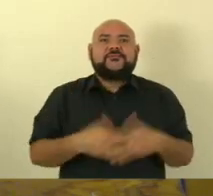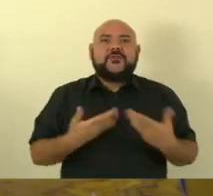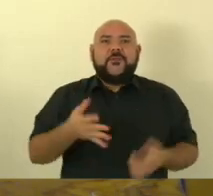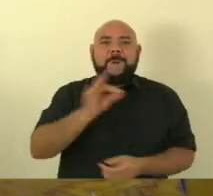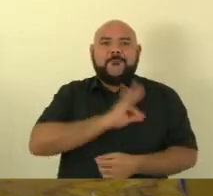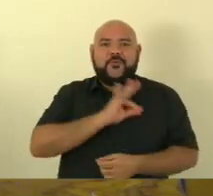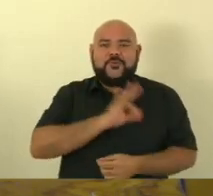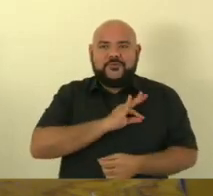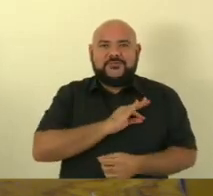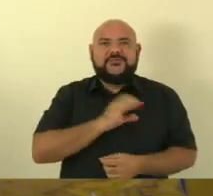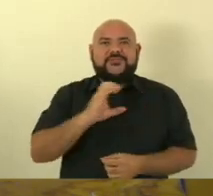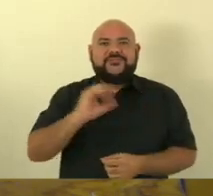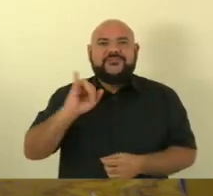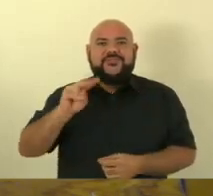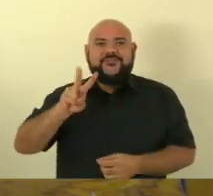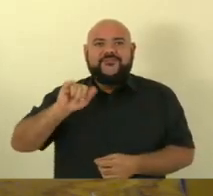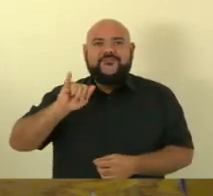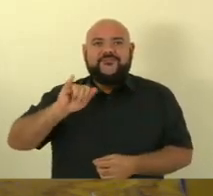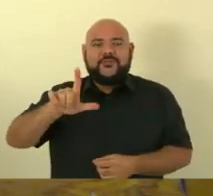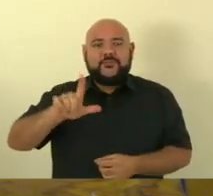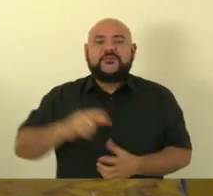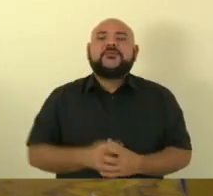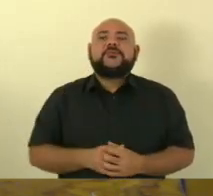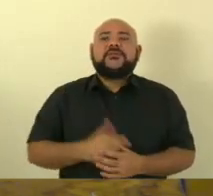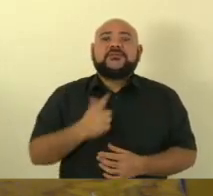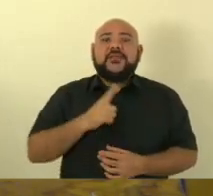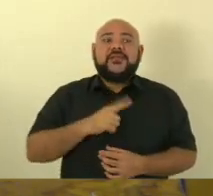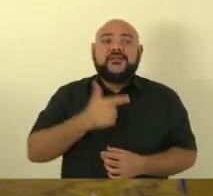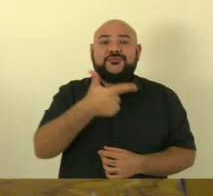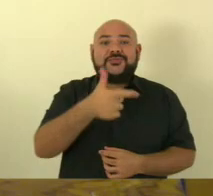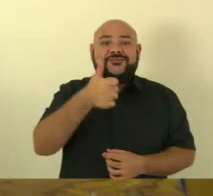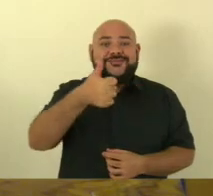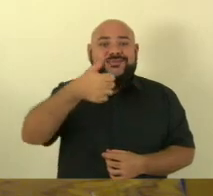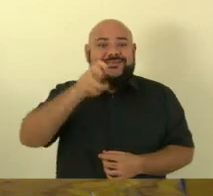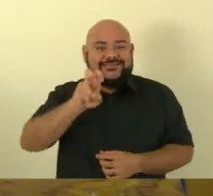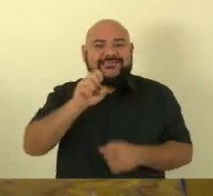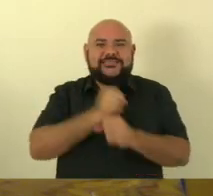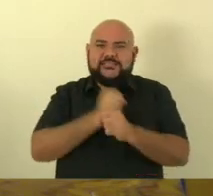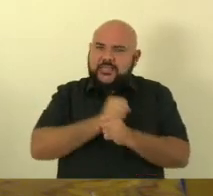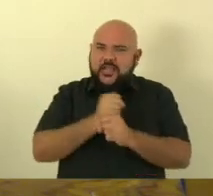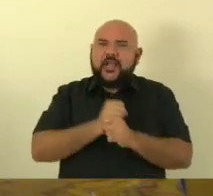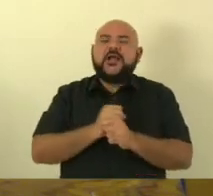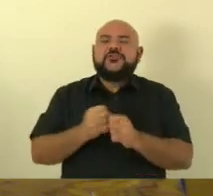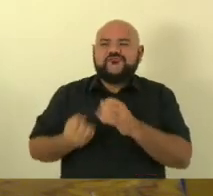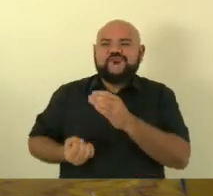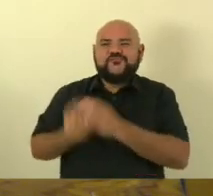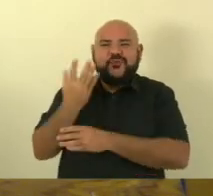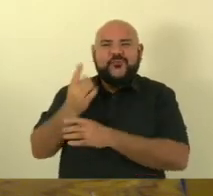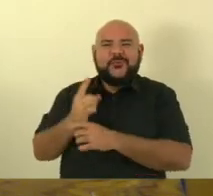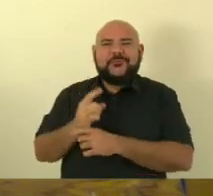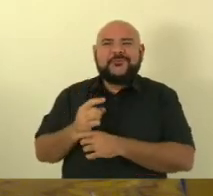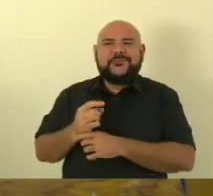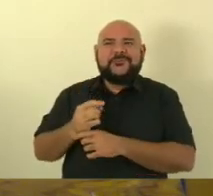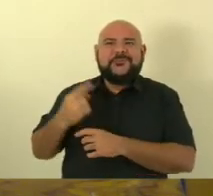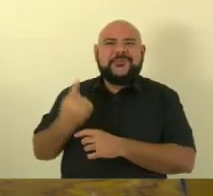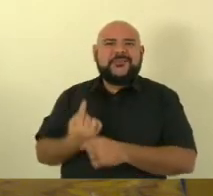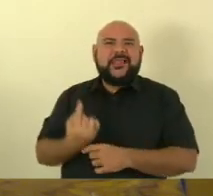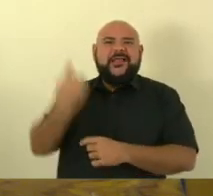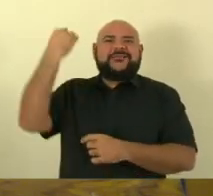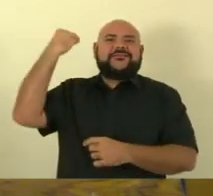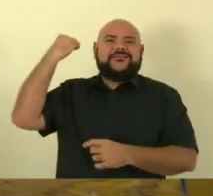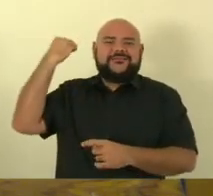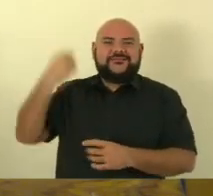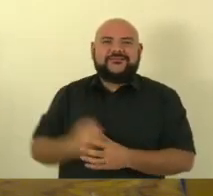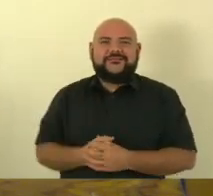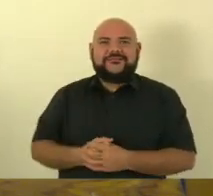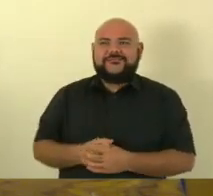Estado com 215 anos de história é um primor coronel talvez Vossa Excelência não soubesse que a